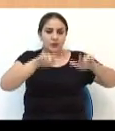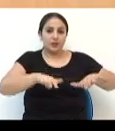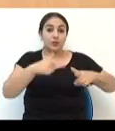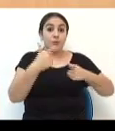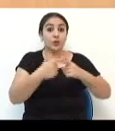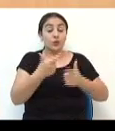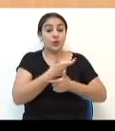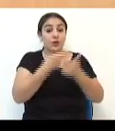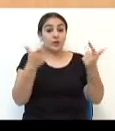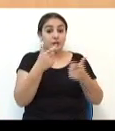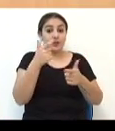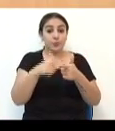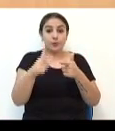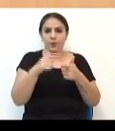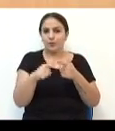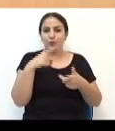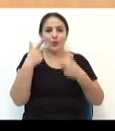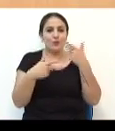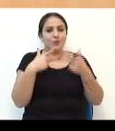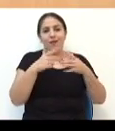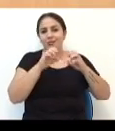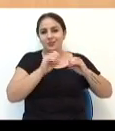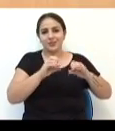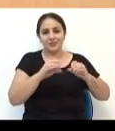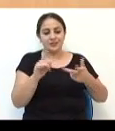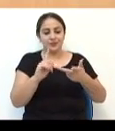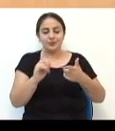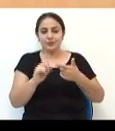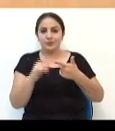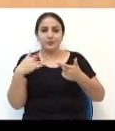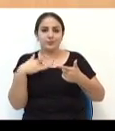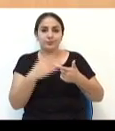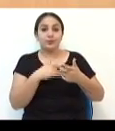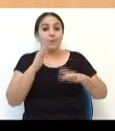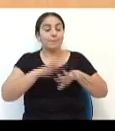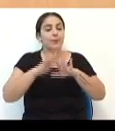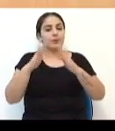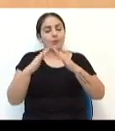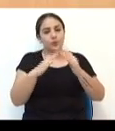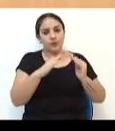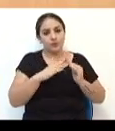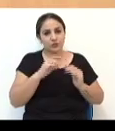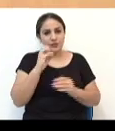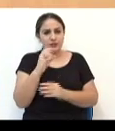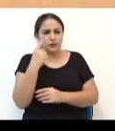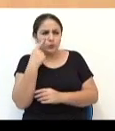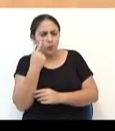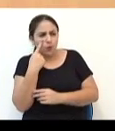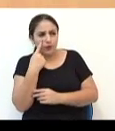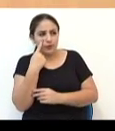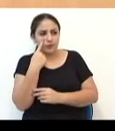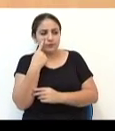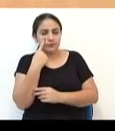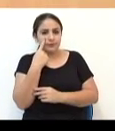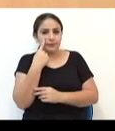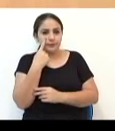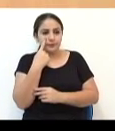porque o grande problema hoje, eles nem falam muito em educação e nem saúde, mas é da moradia. Se tu ver aqui